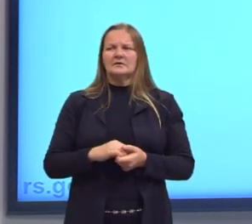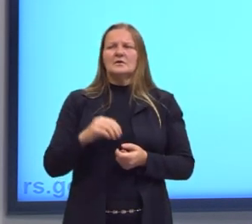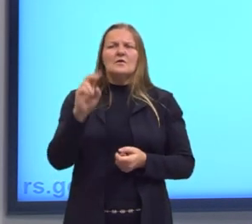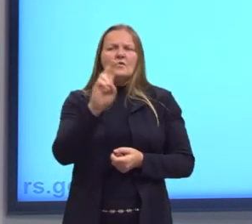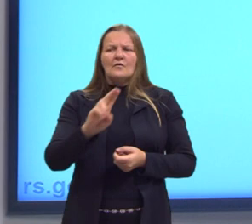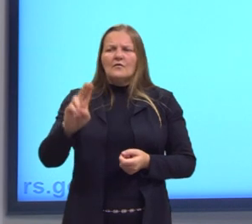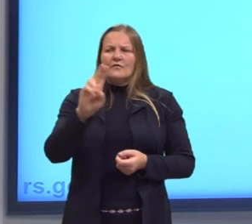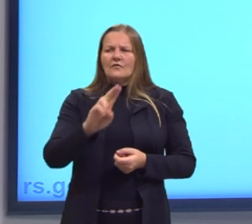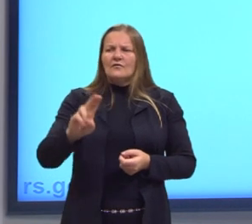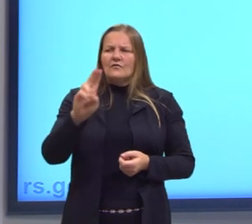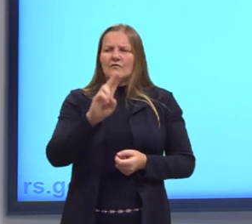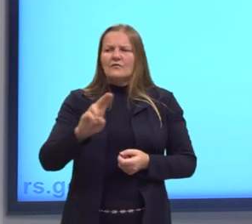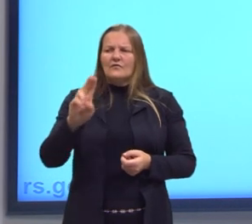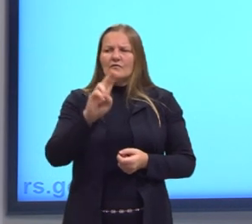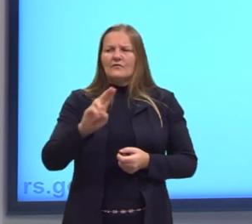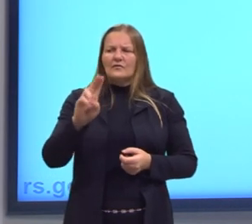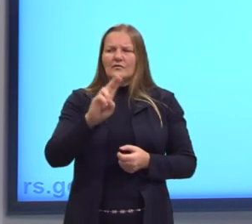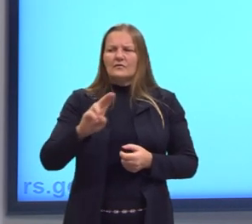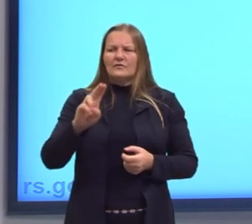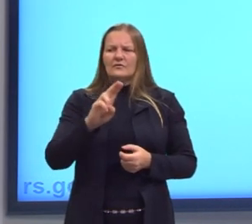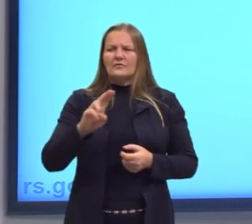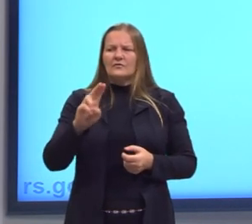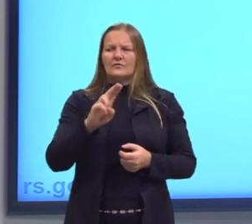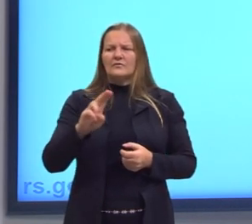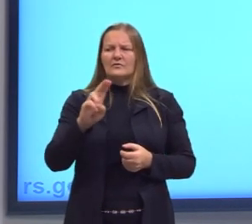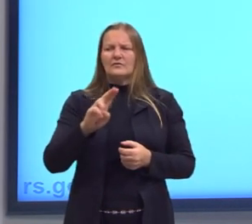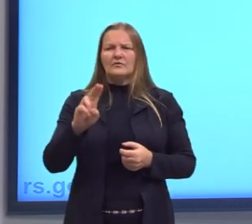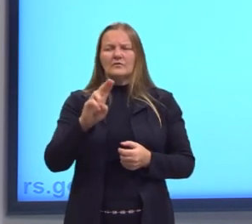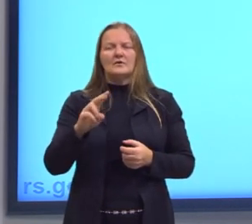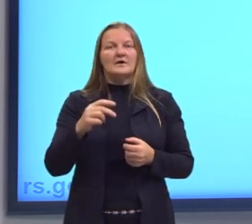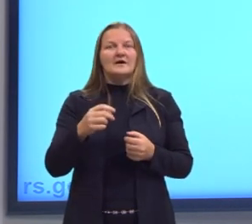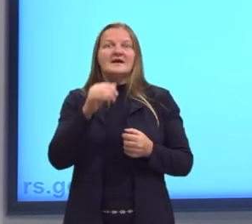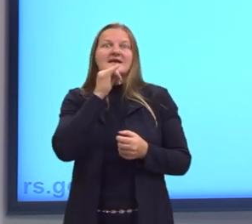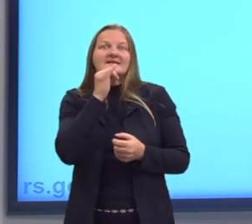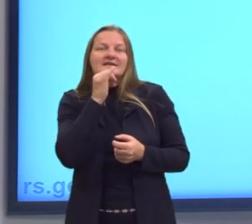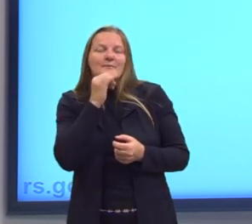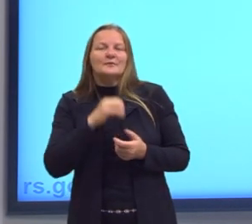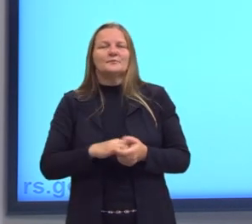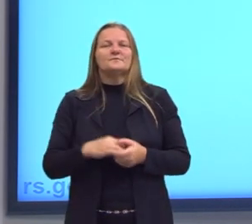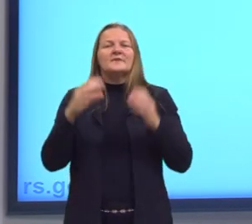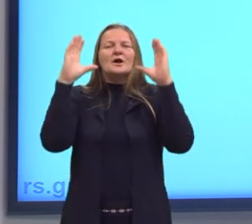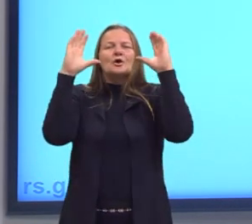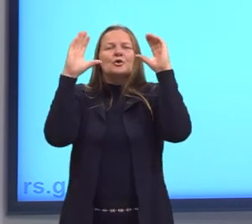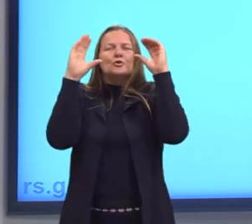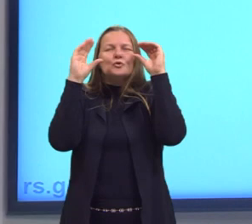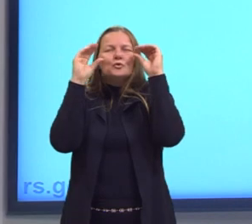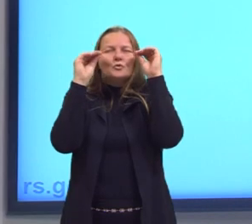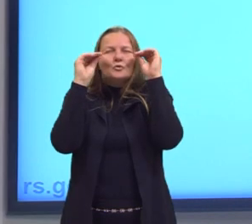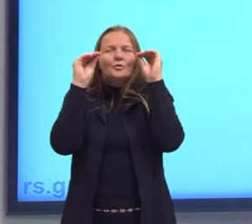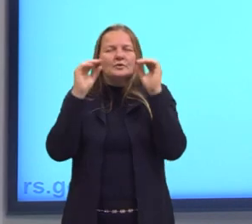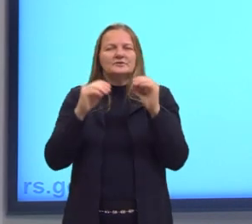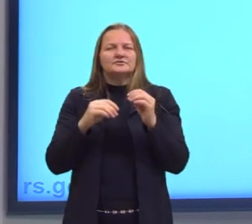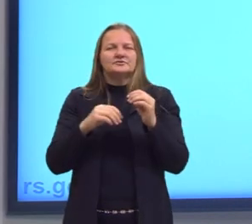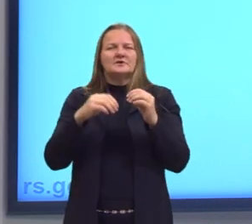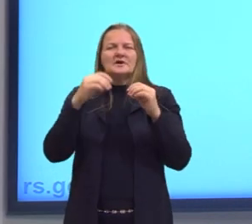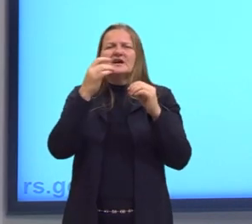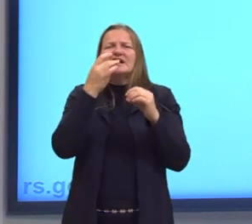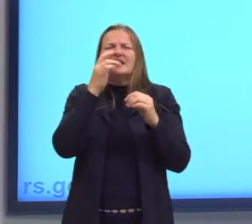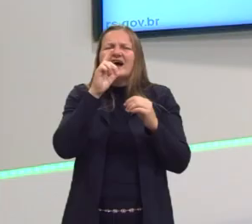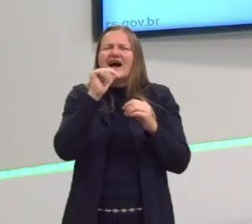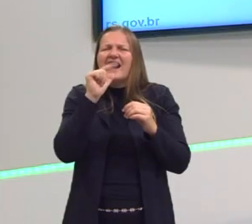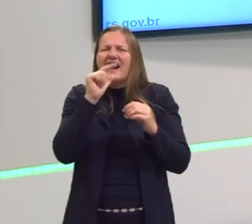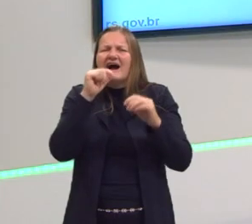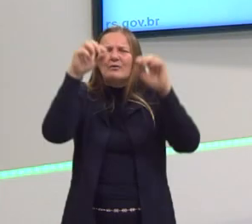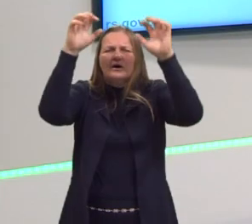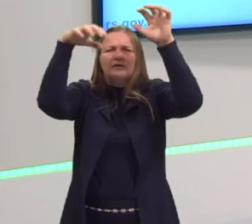já utilizou. Por quê? Quando está chovendo à noite, aquela garoa fina de noite, a gente quer ver se começou a chover ou se não